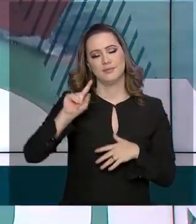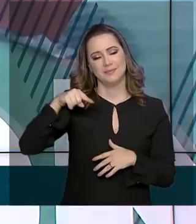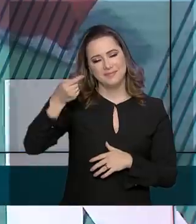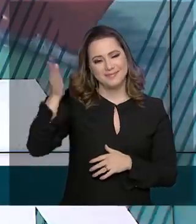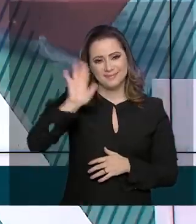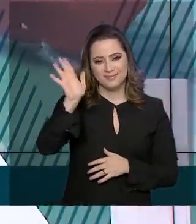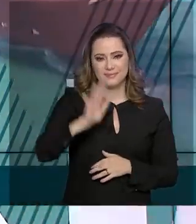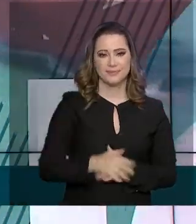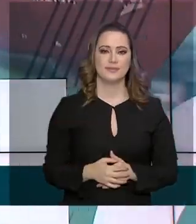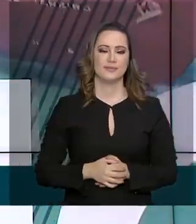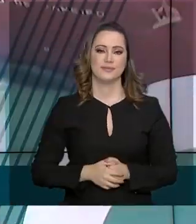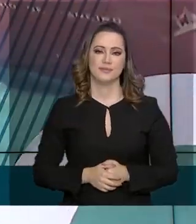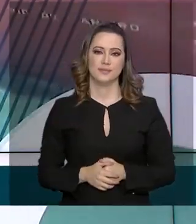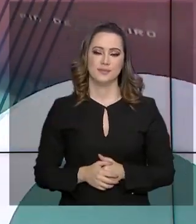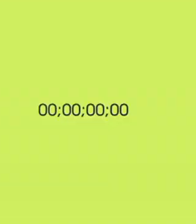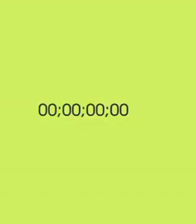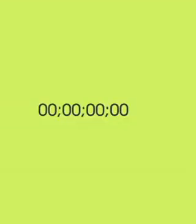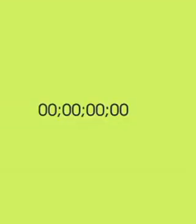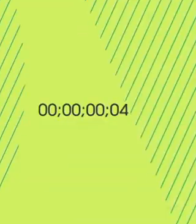sociais. Até a próxima!